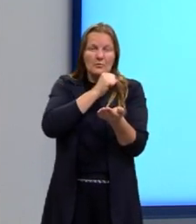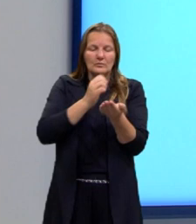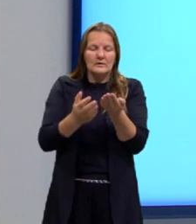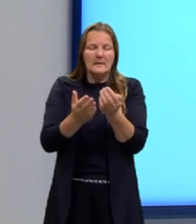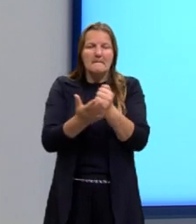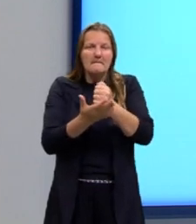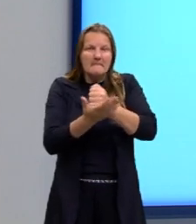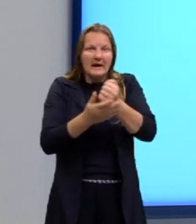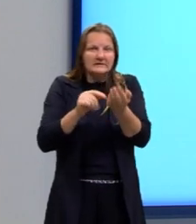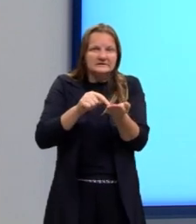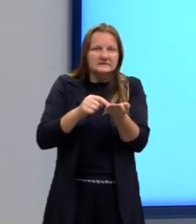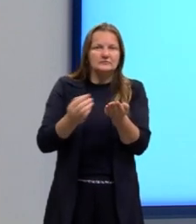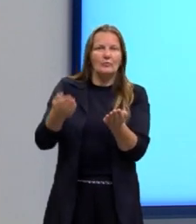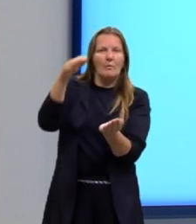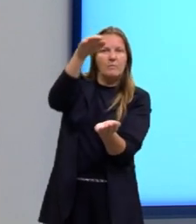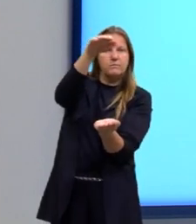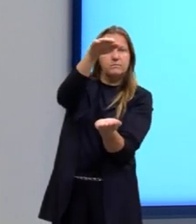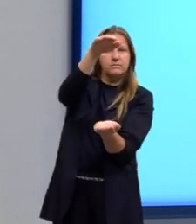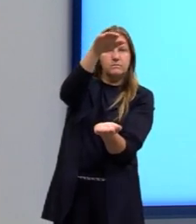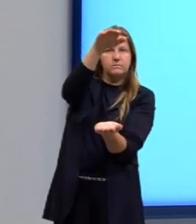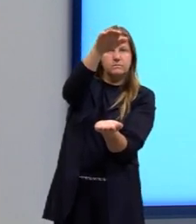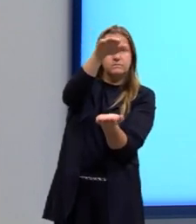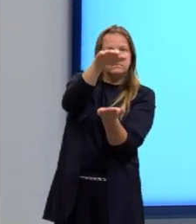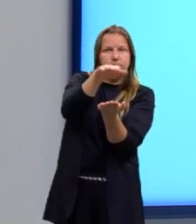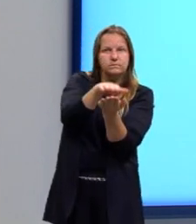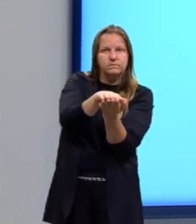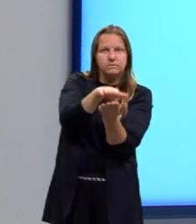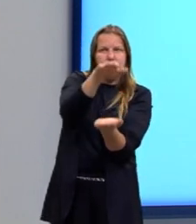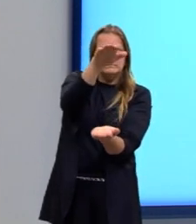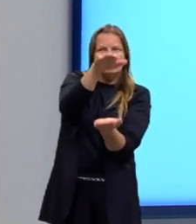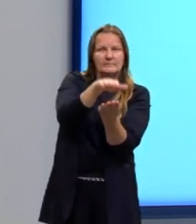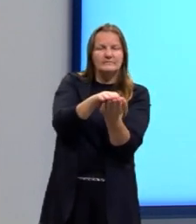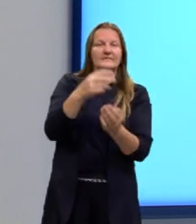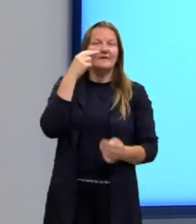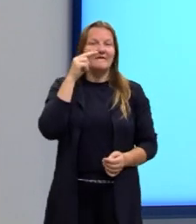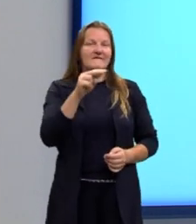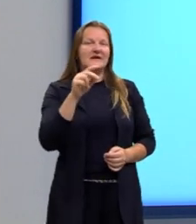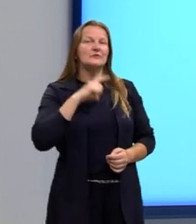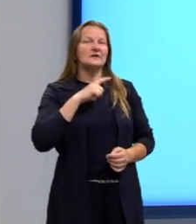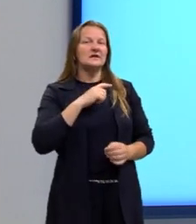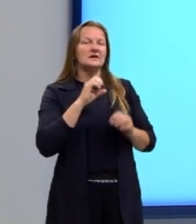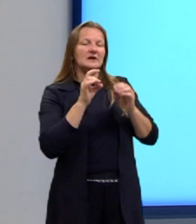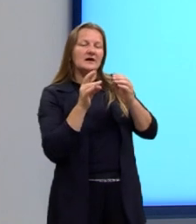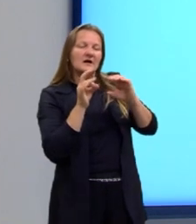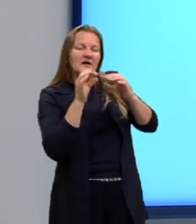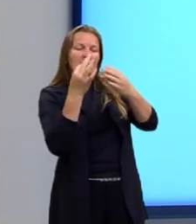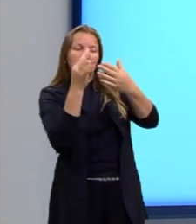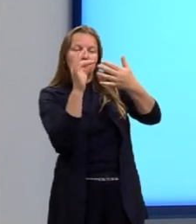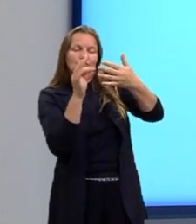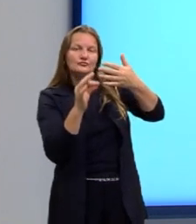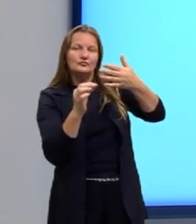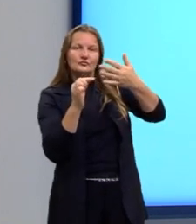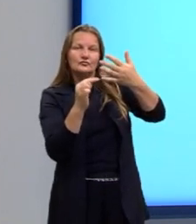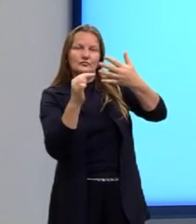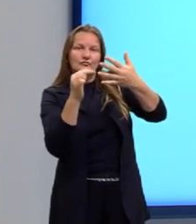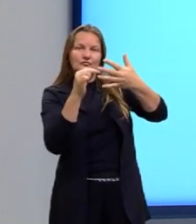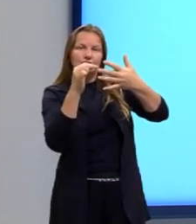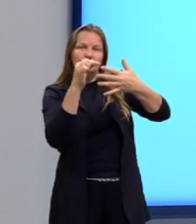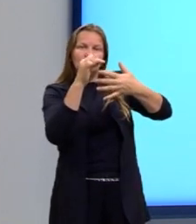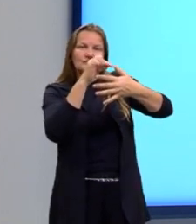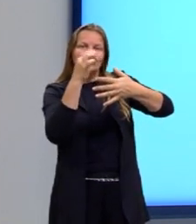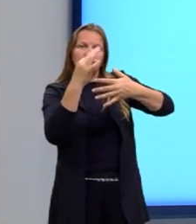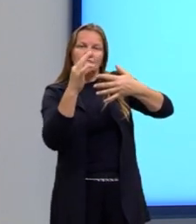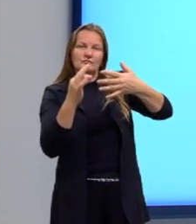ele como se ele estivesse todo solto, assim, né? Para a gente enxergar com mais clareza o que é cada um desses recheios e